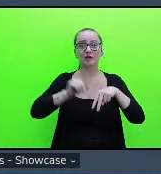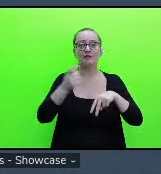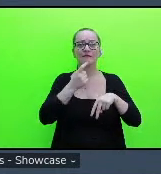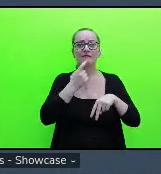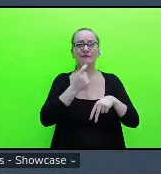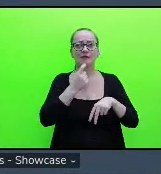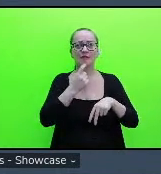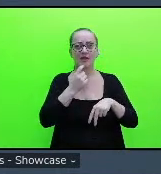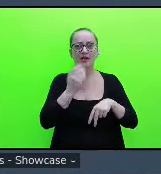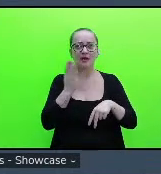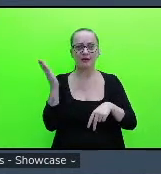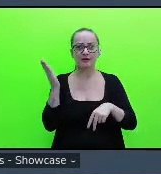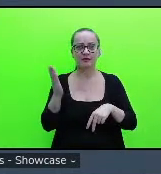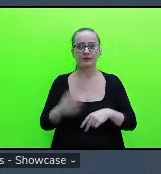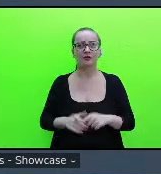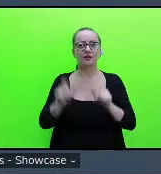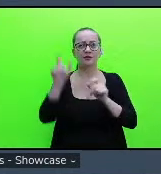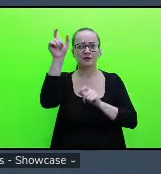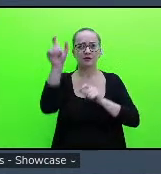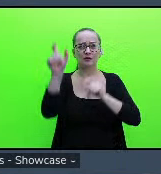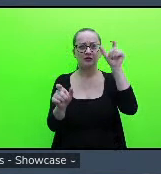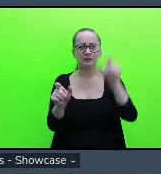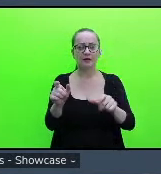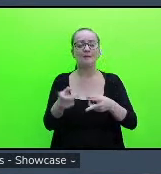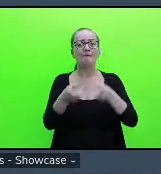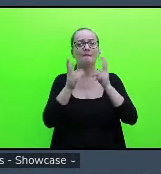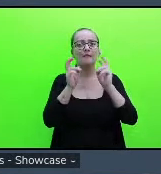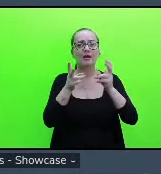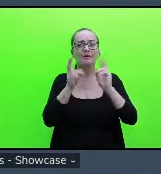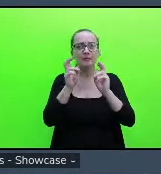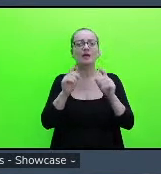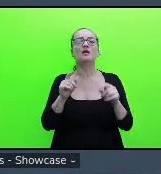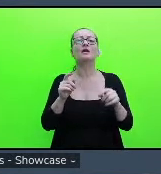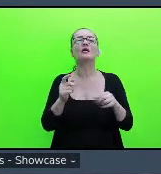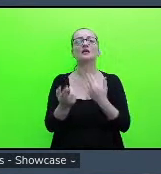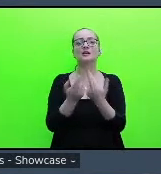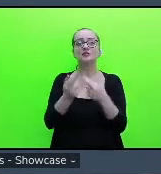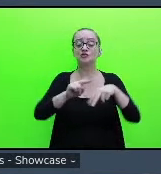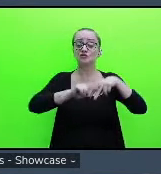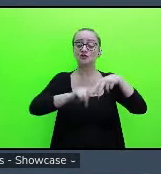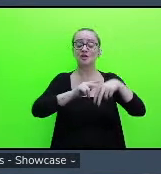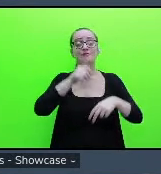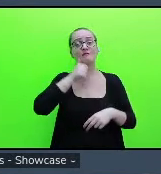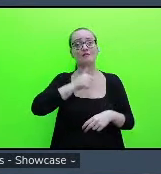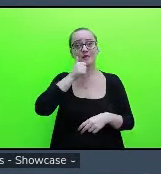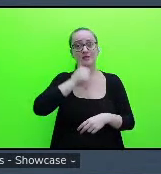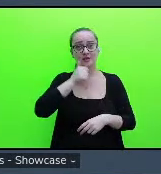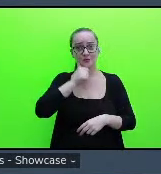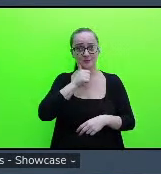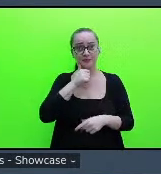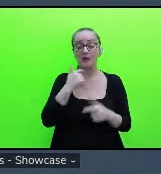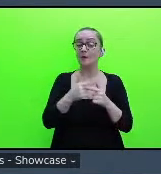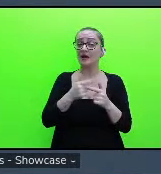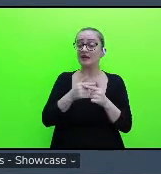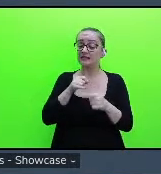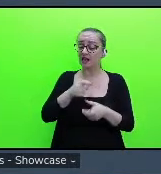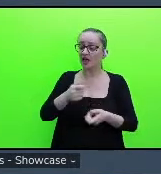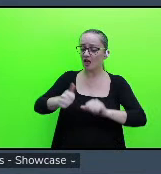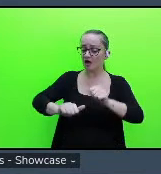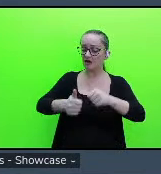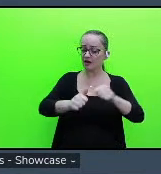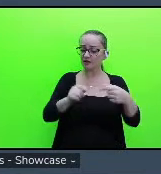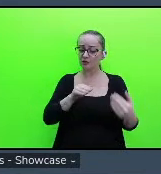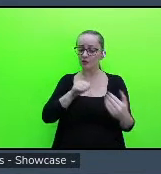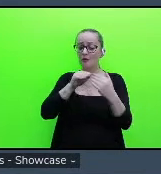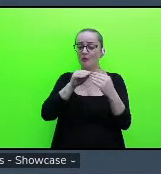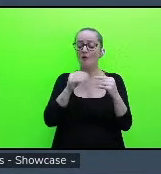a gente percebeu essa correlação com o gênero feminino porque quando a gente analisa de acordo com